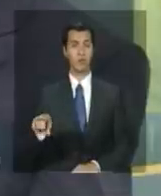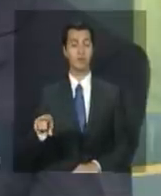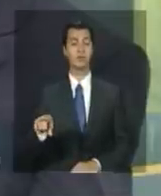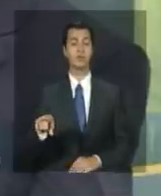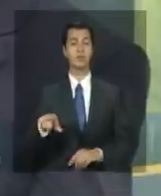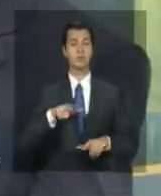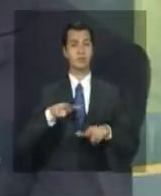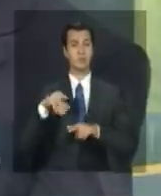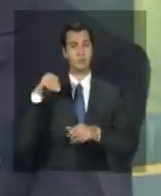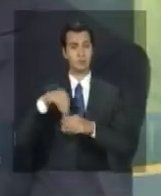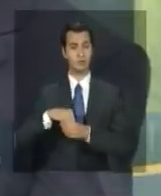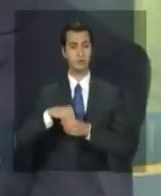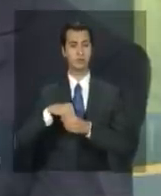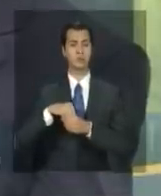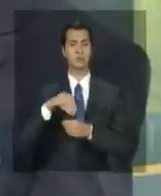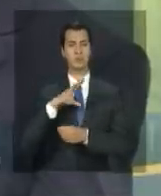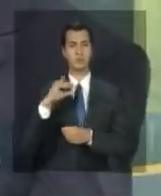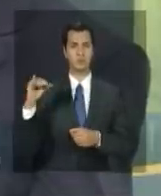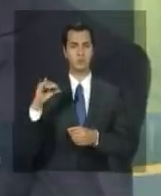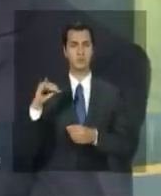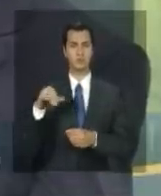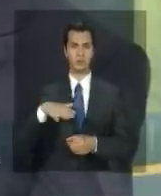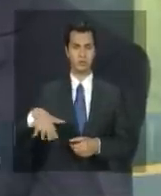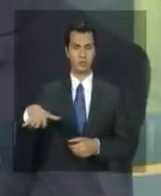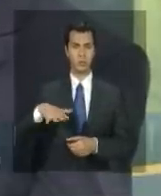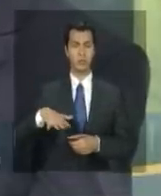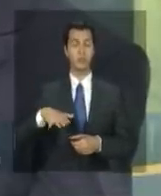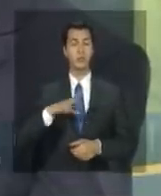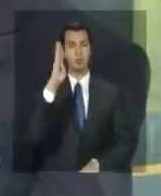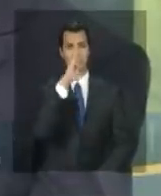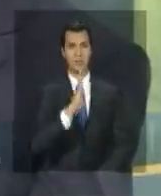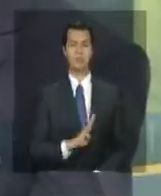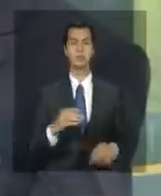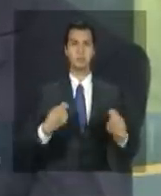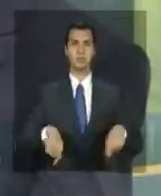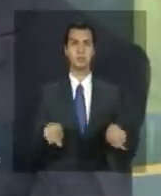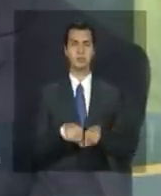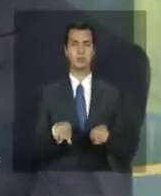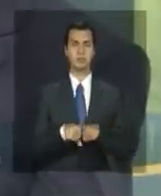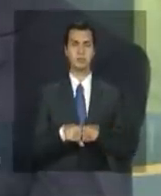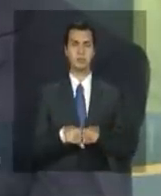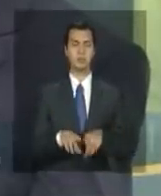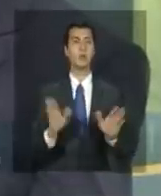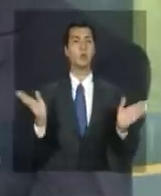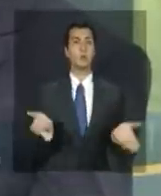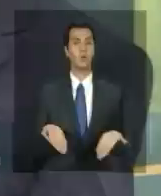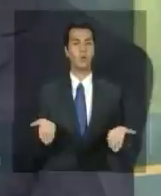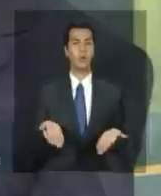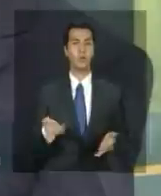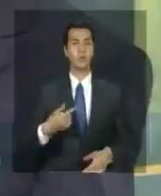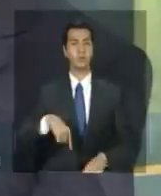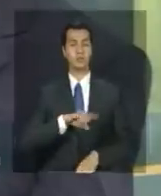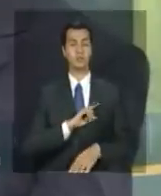científica o Brasil precisa também de fazer outro casamento hoje eu estou muito casadoira